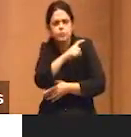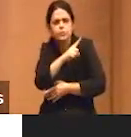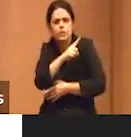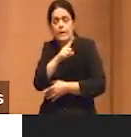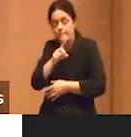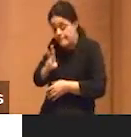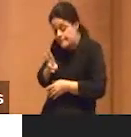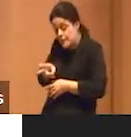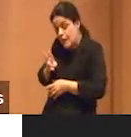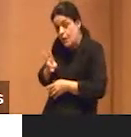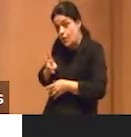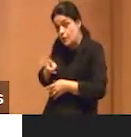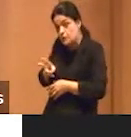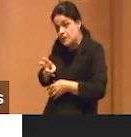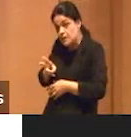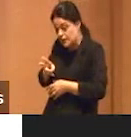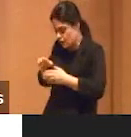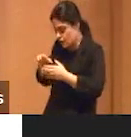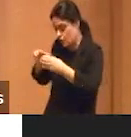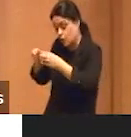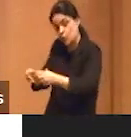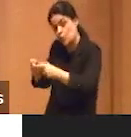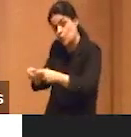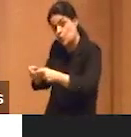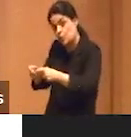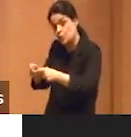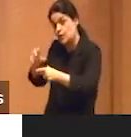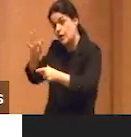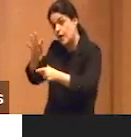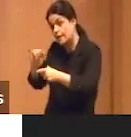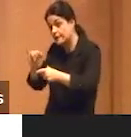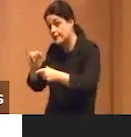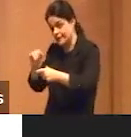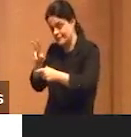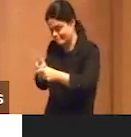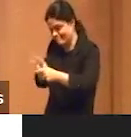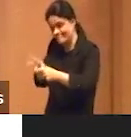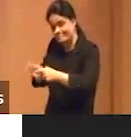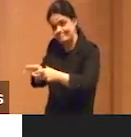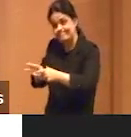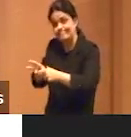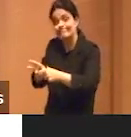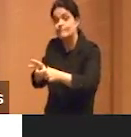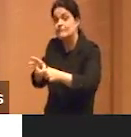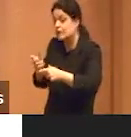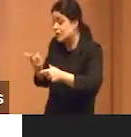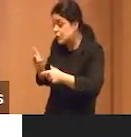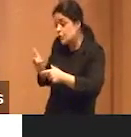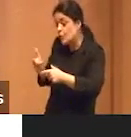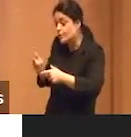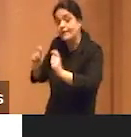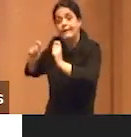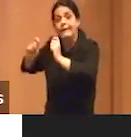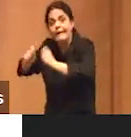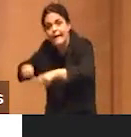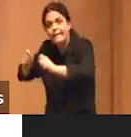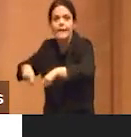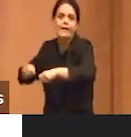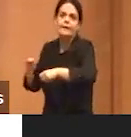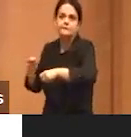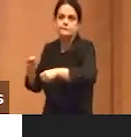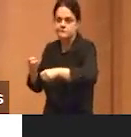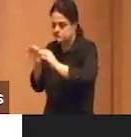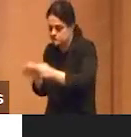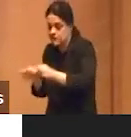têm servidores adequados, o que a RNP faz? contrata a Amazon para ser a nossa nuvem.